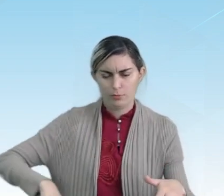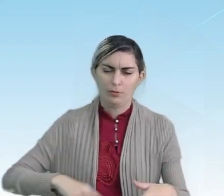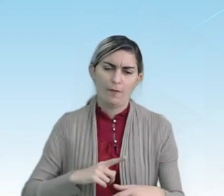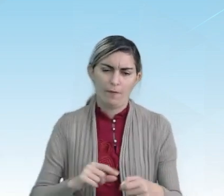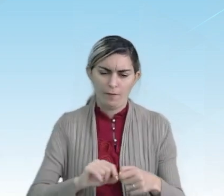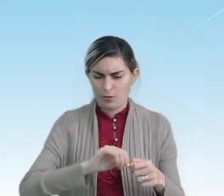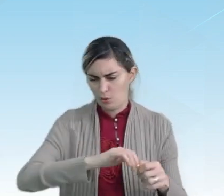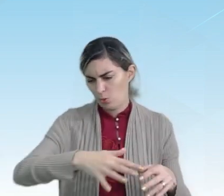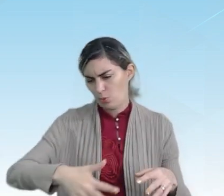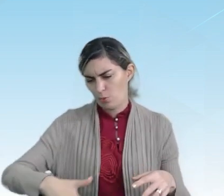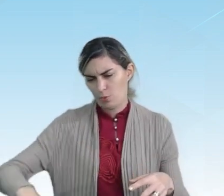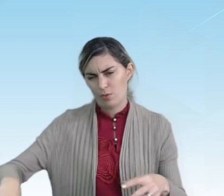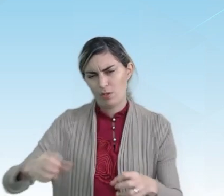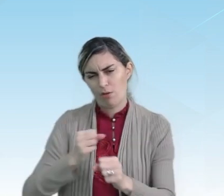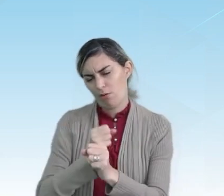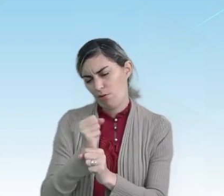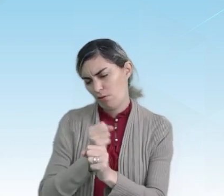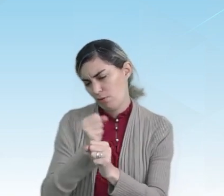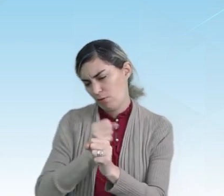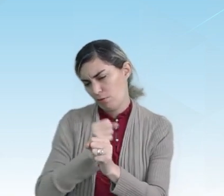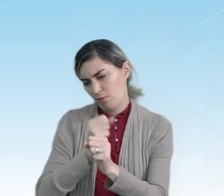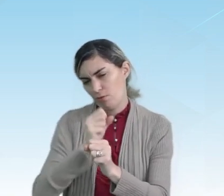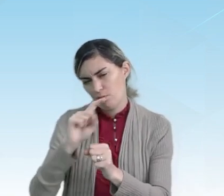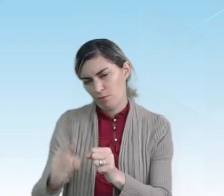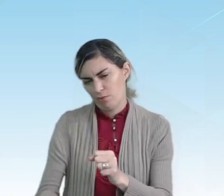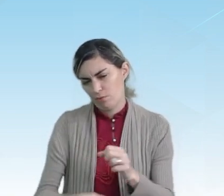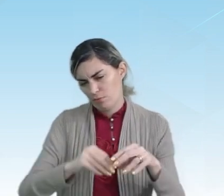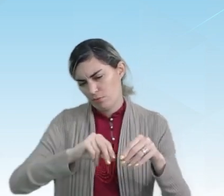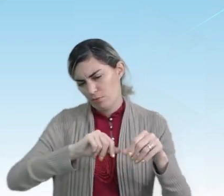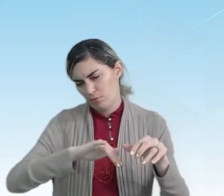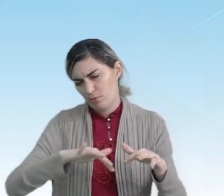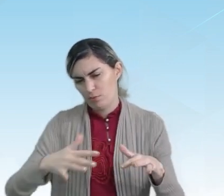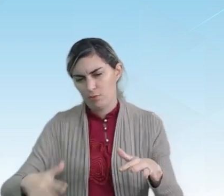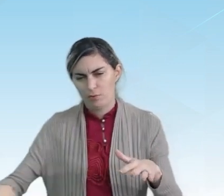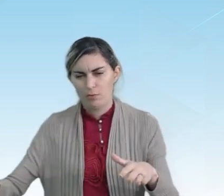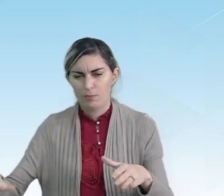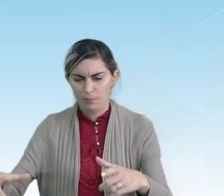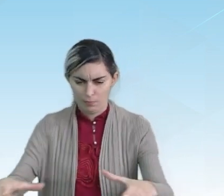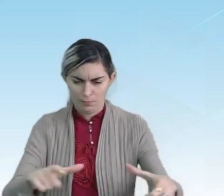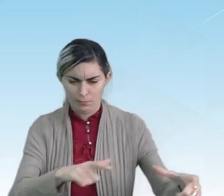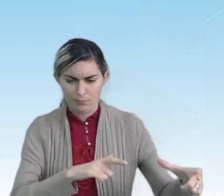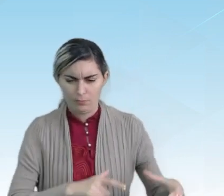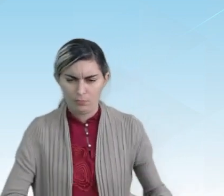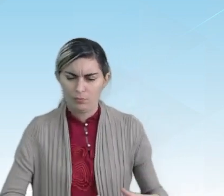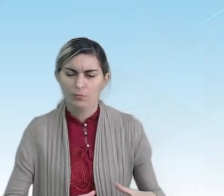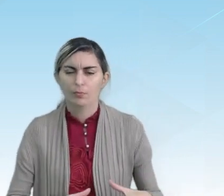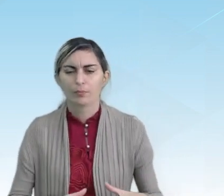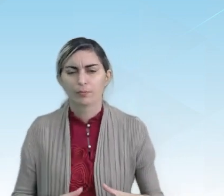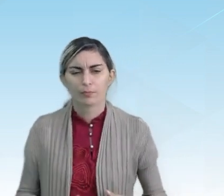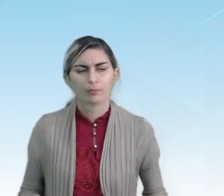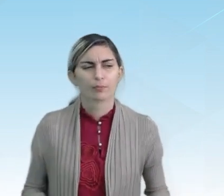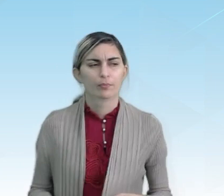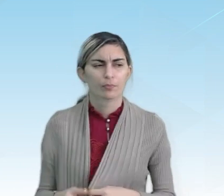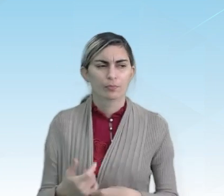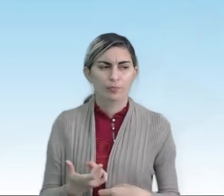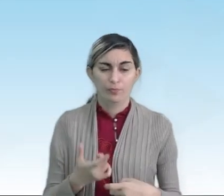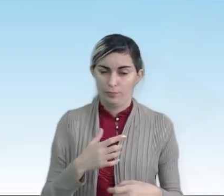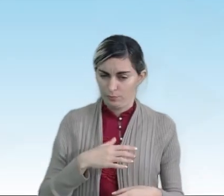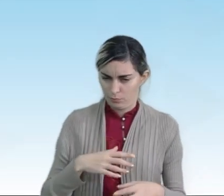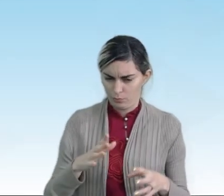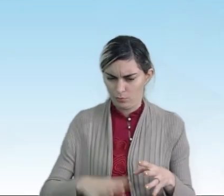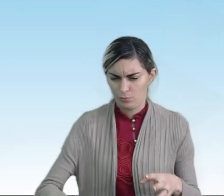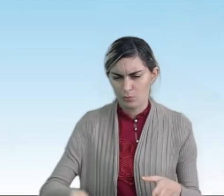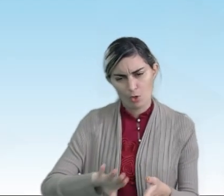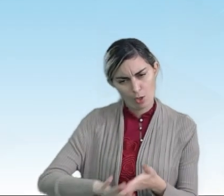ali, após milhares de anos, as camadas de bacias sedimentares. Os corpos